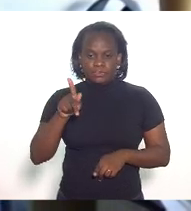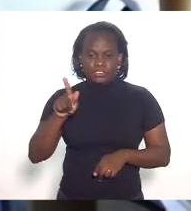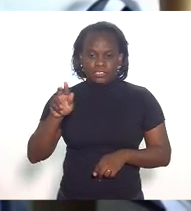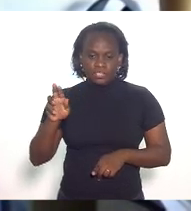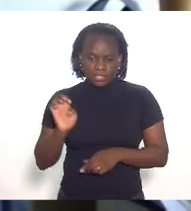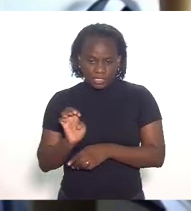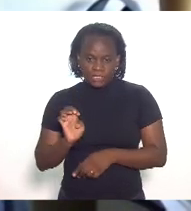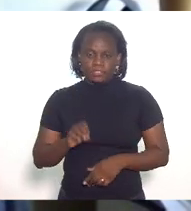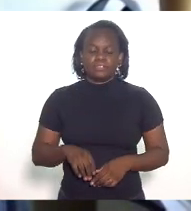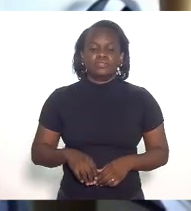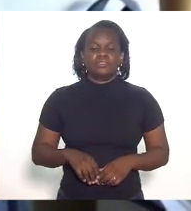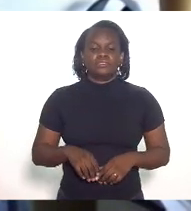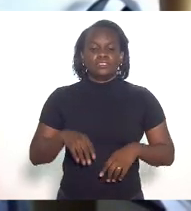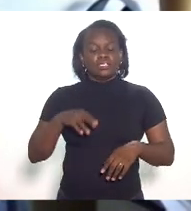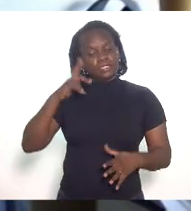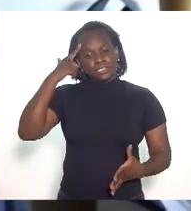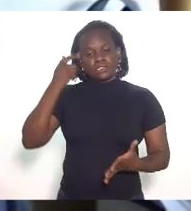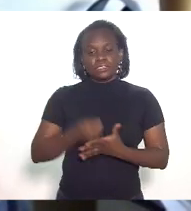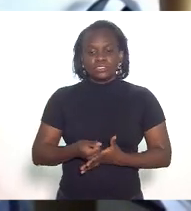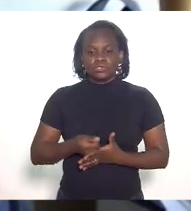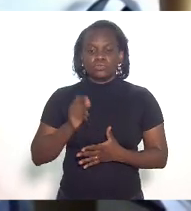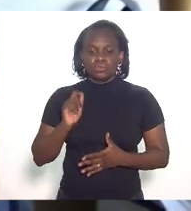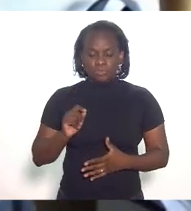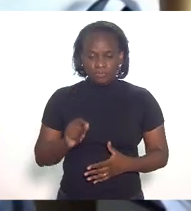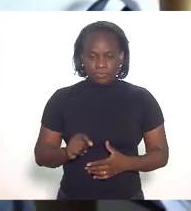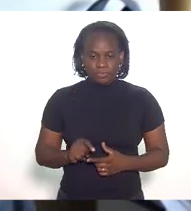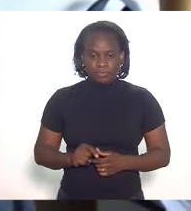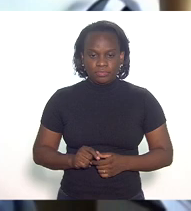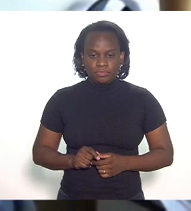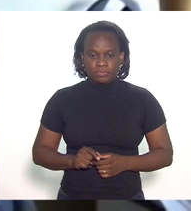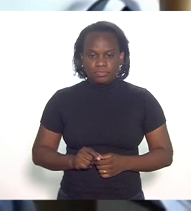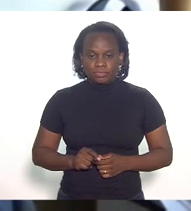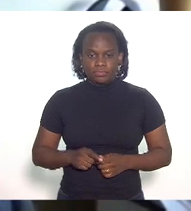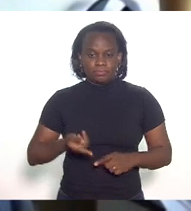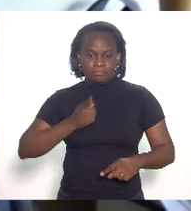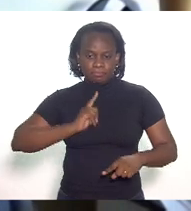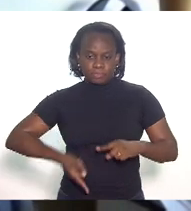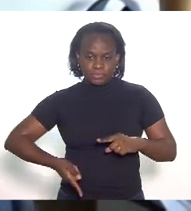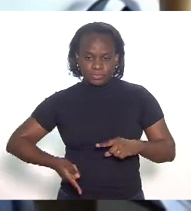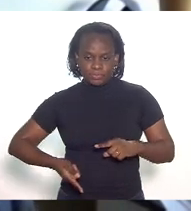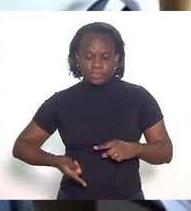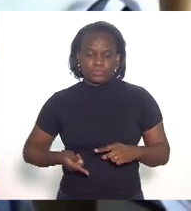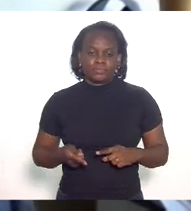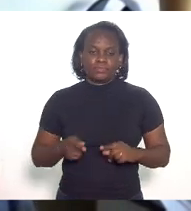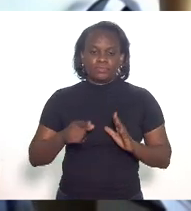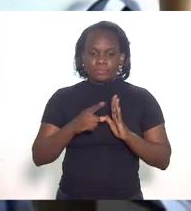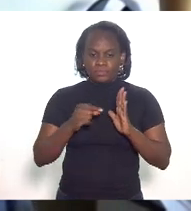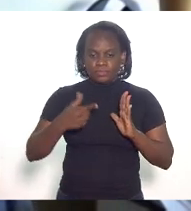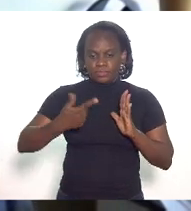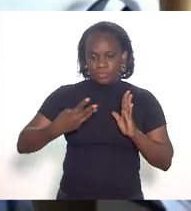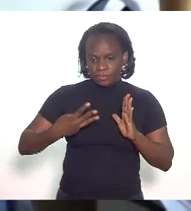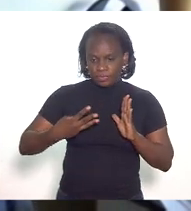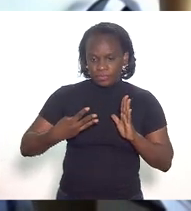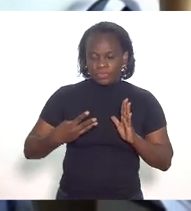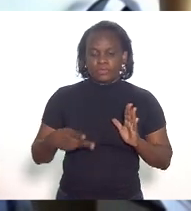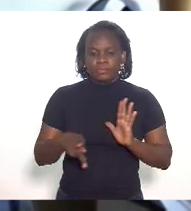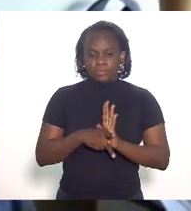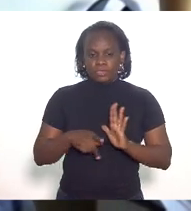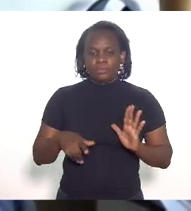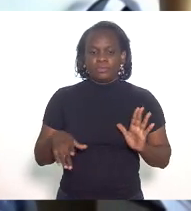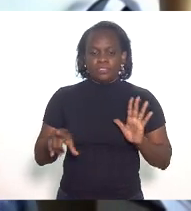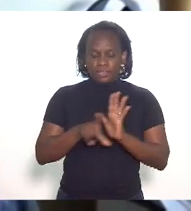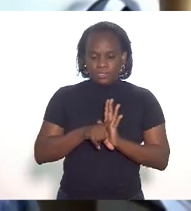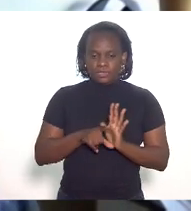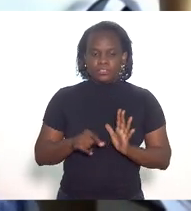Estado resolveu vetar o artigo 3º desta lei